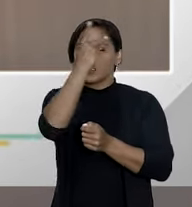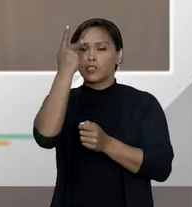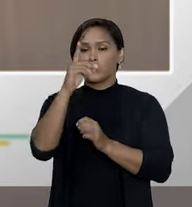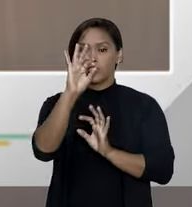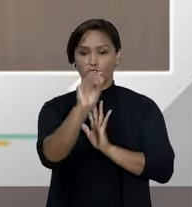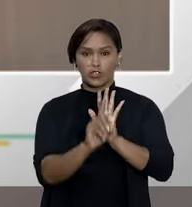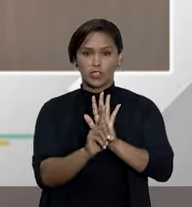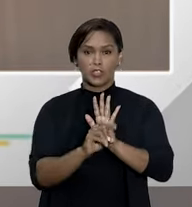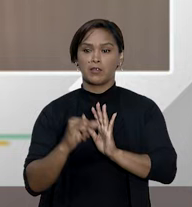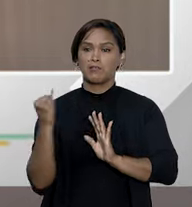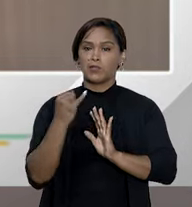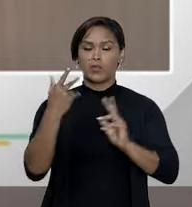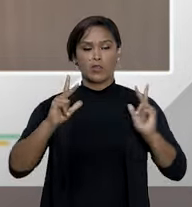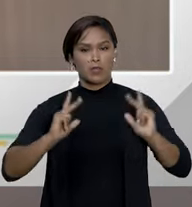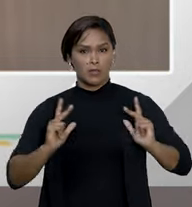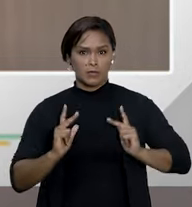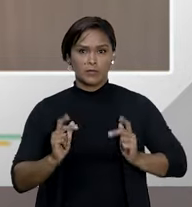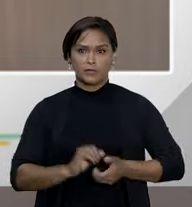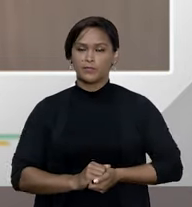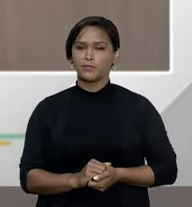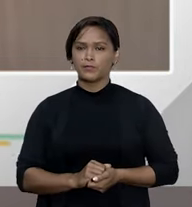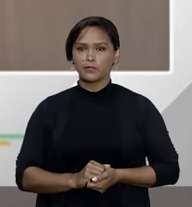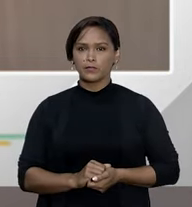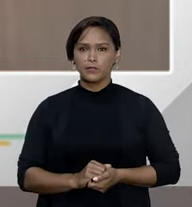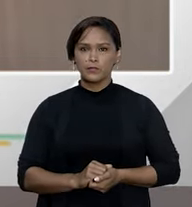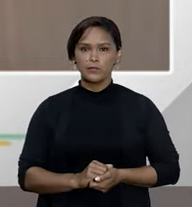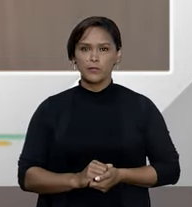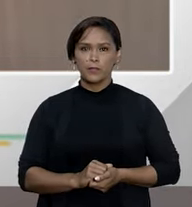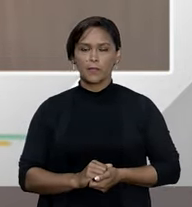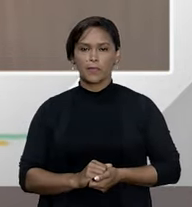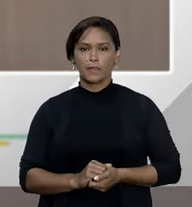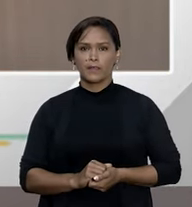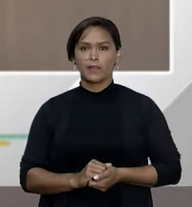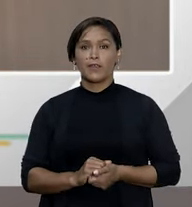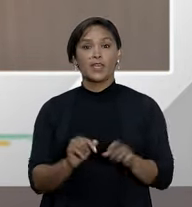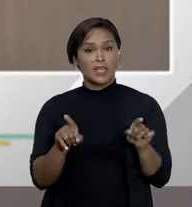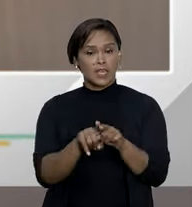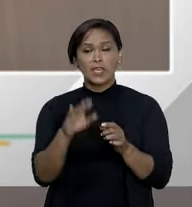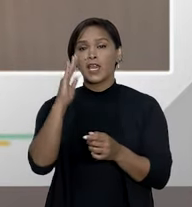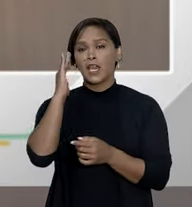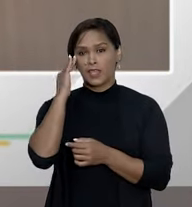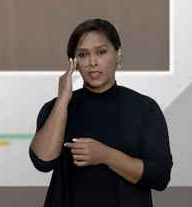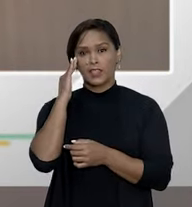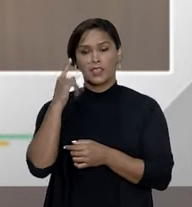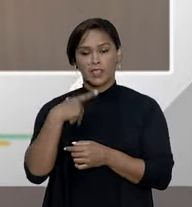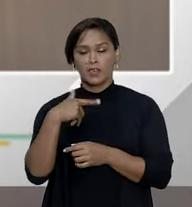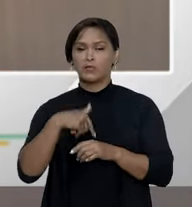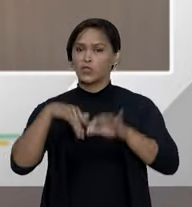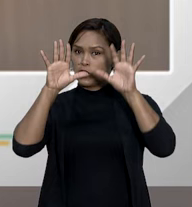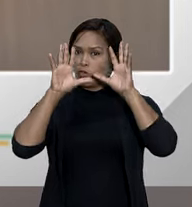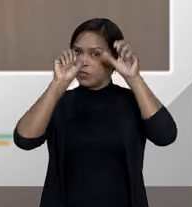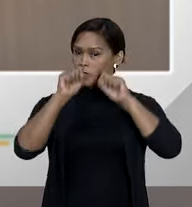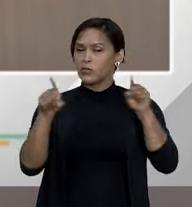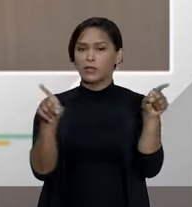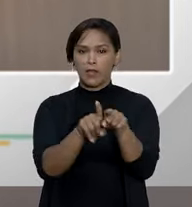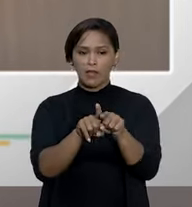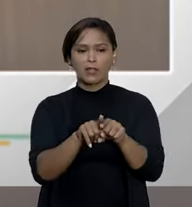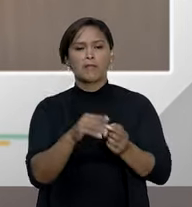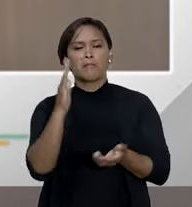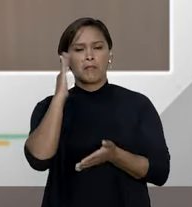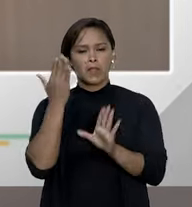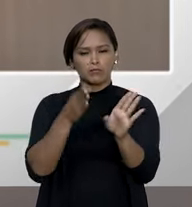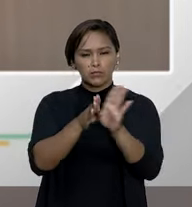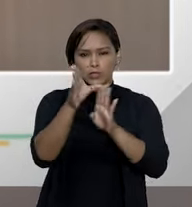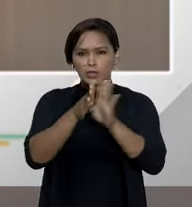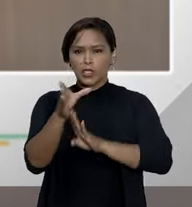fundamental ao setor privado. E nós entendemos, e o nosso tribunal também, assim, seguindo a